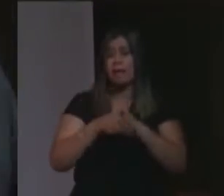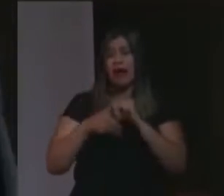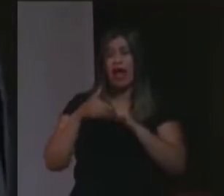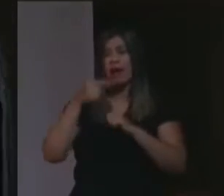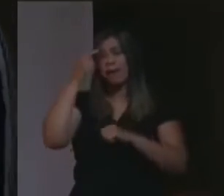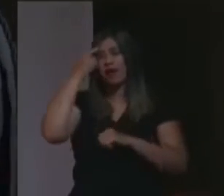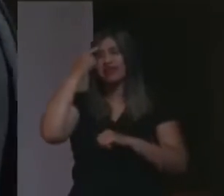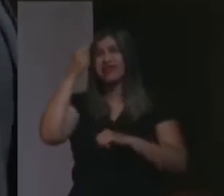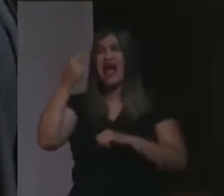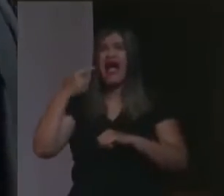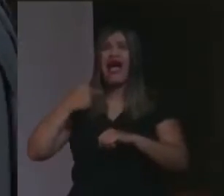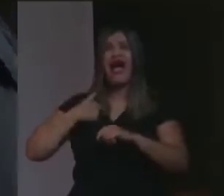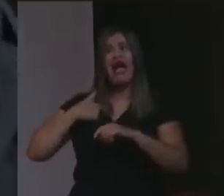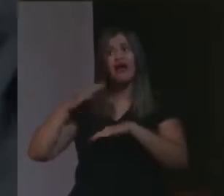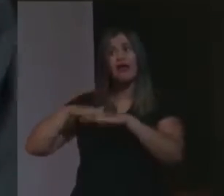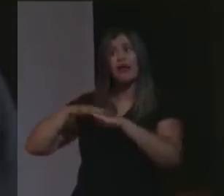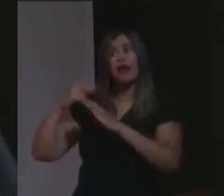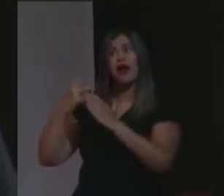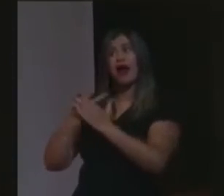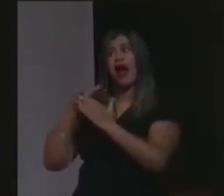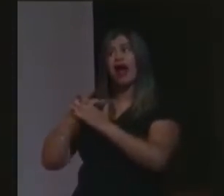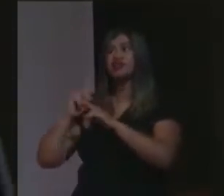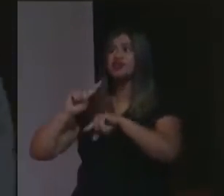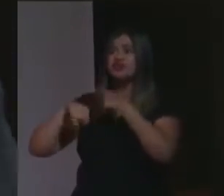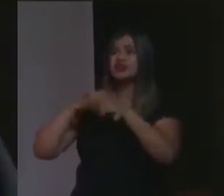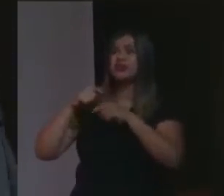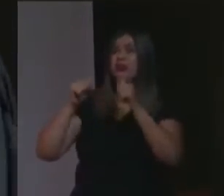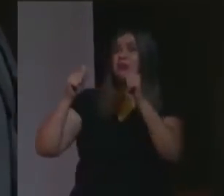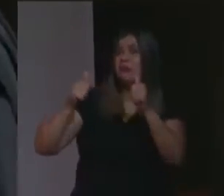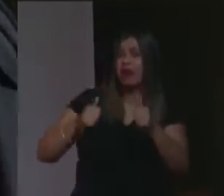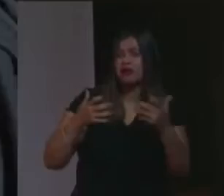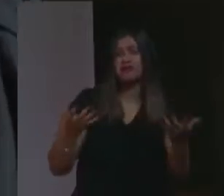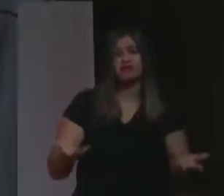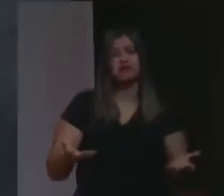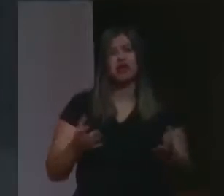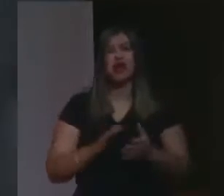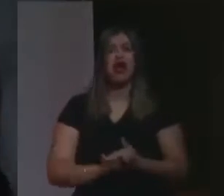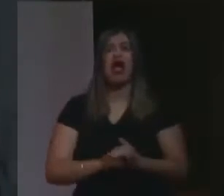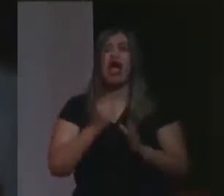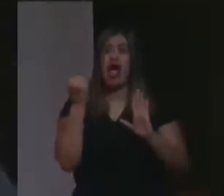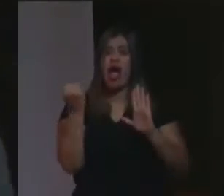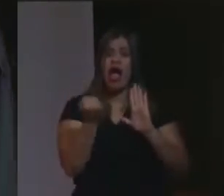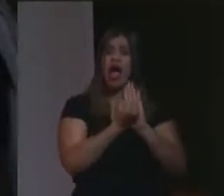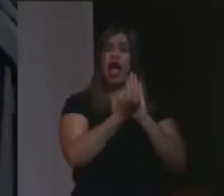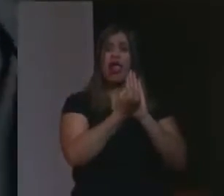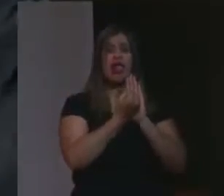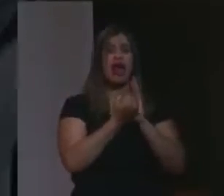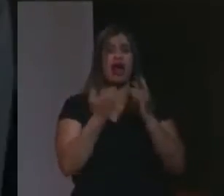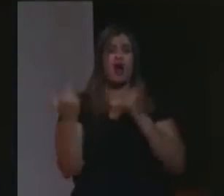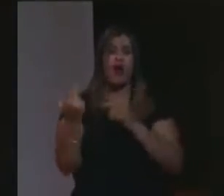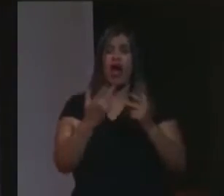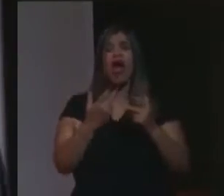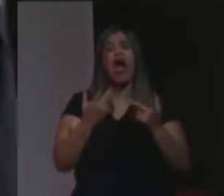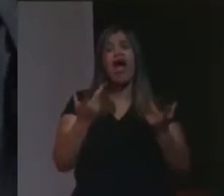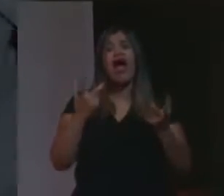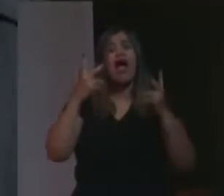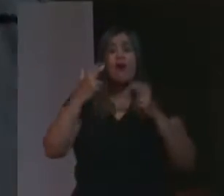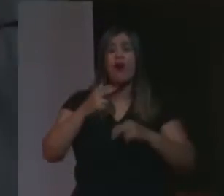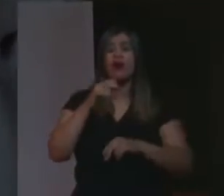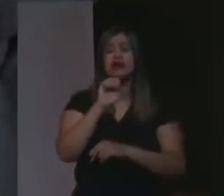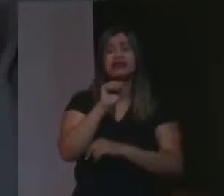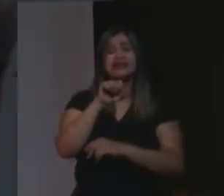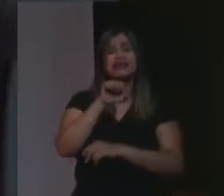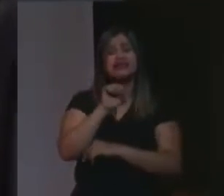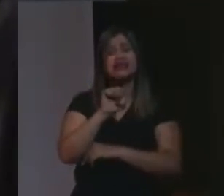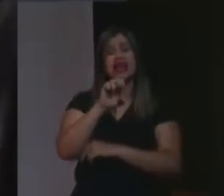justificam os meios, de que a legalidade só serve para proteger os meus. É se igualar a Sérgio Moro, é se igualar a Dallagnol.